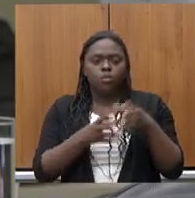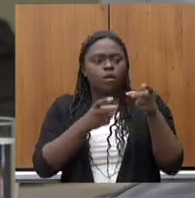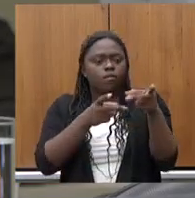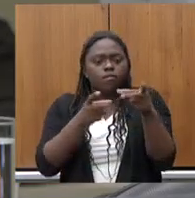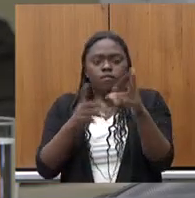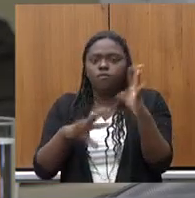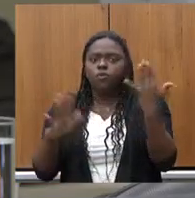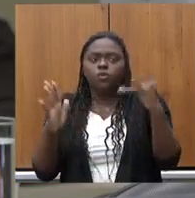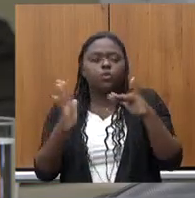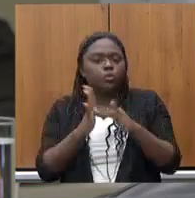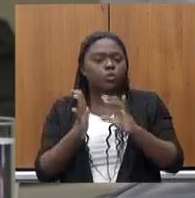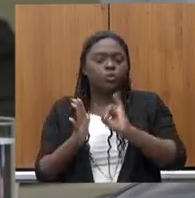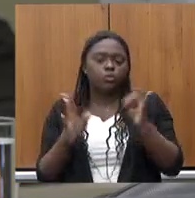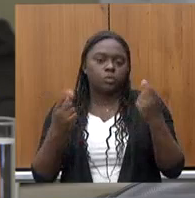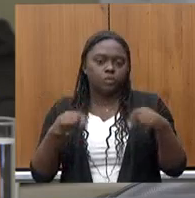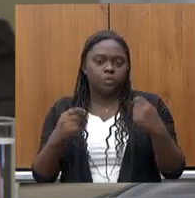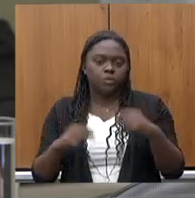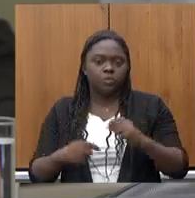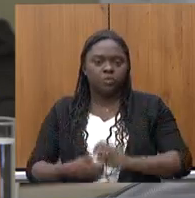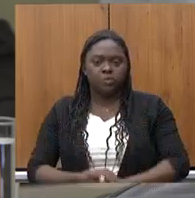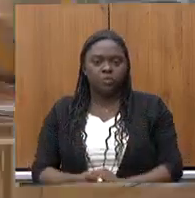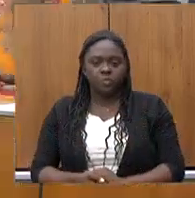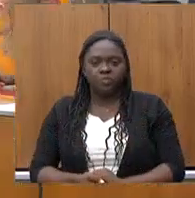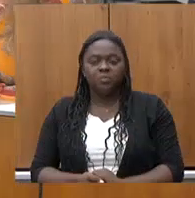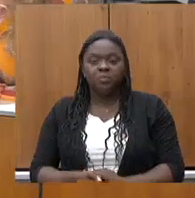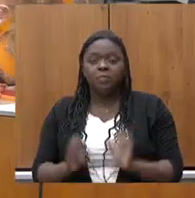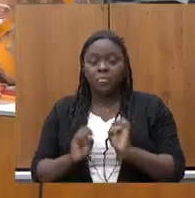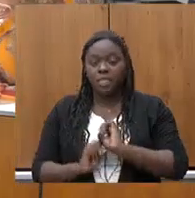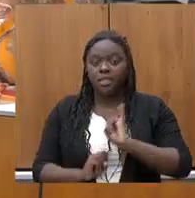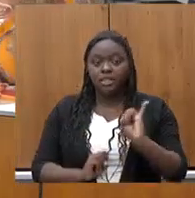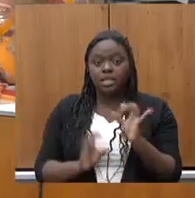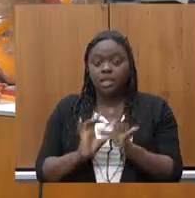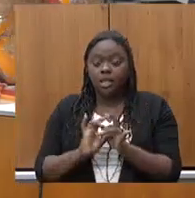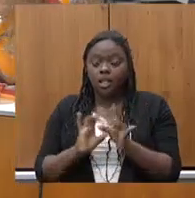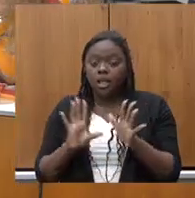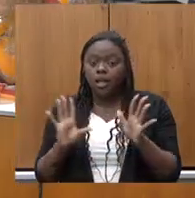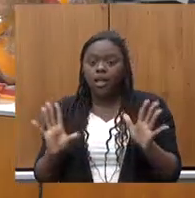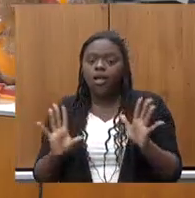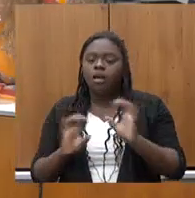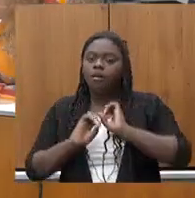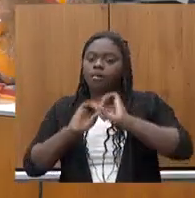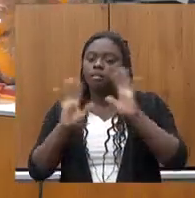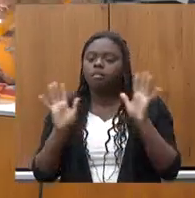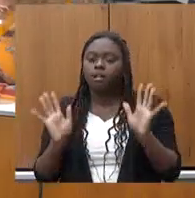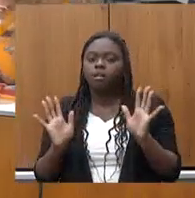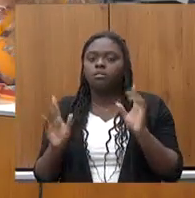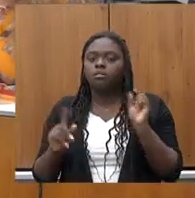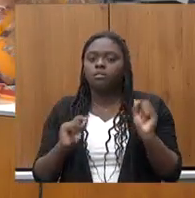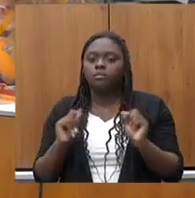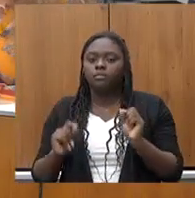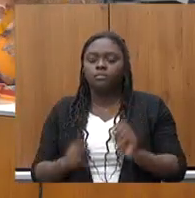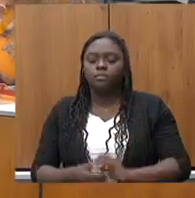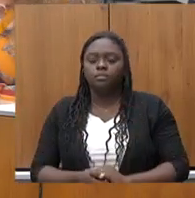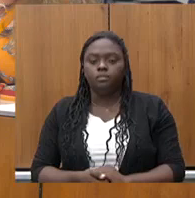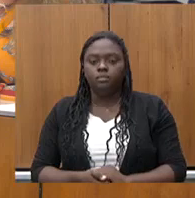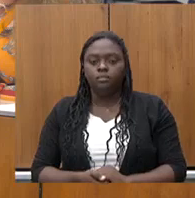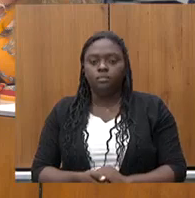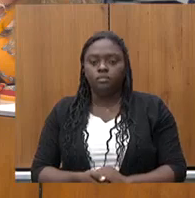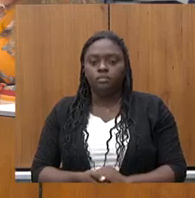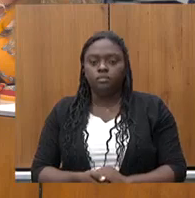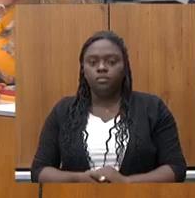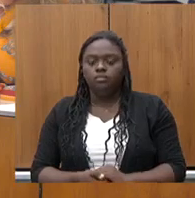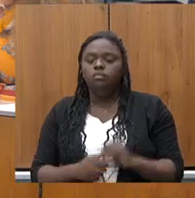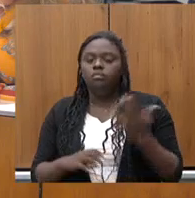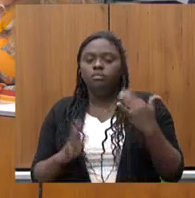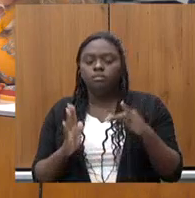tudo se puder o presidente se me permite importante deixar claro que naquilo que